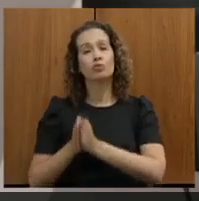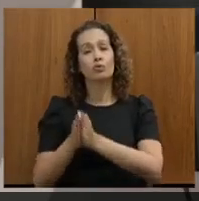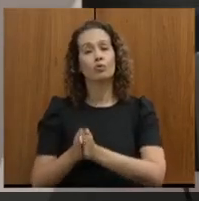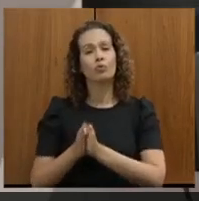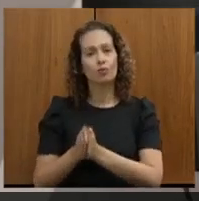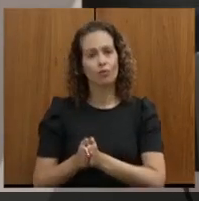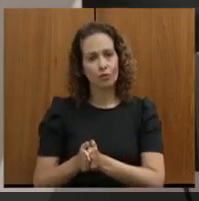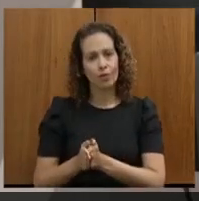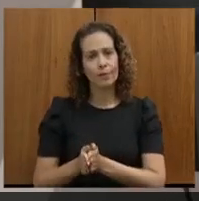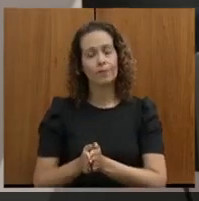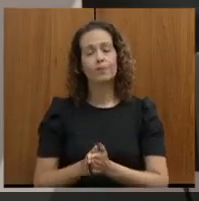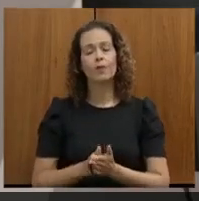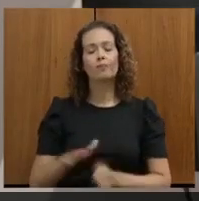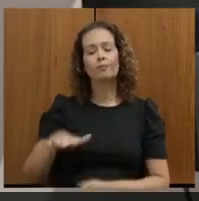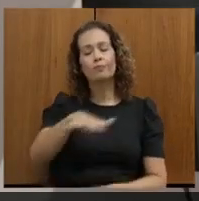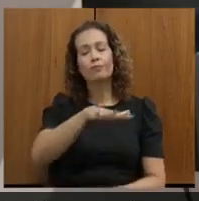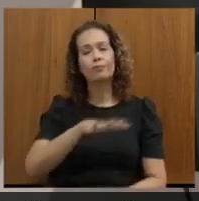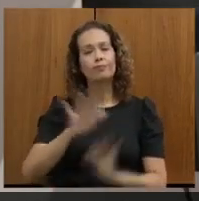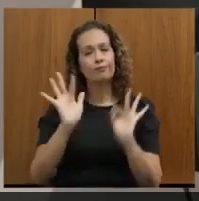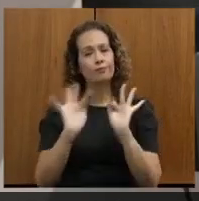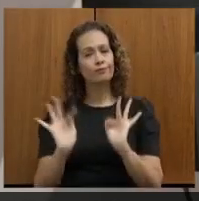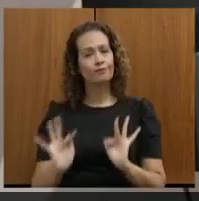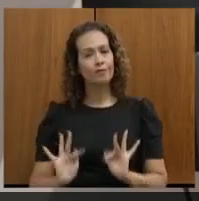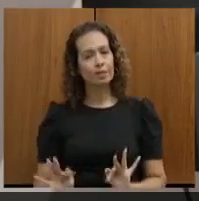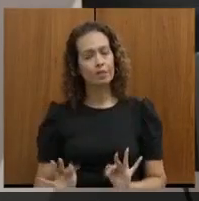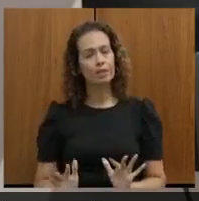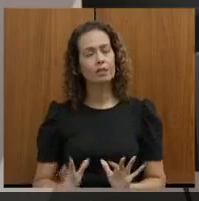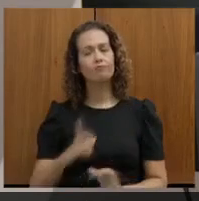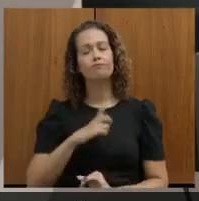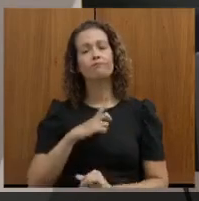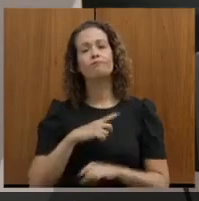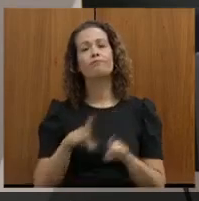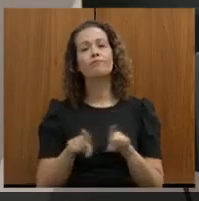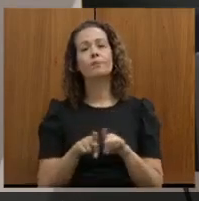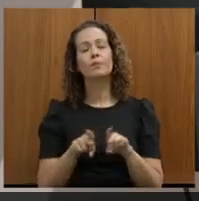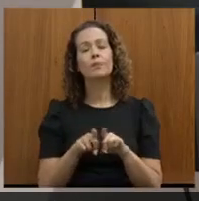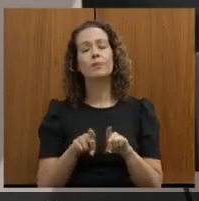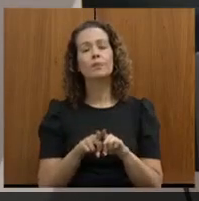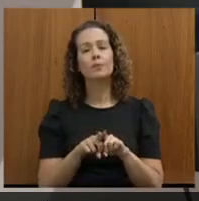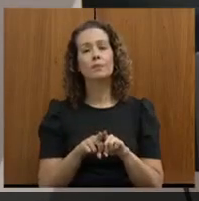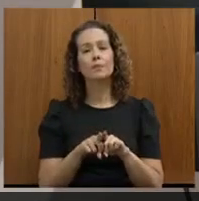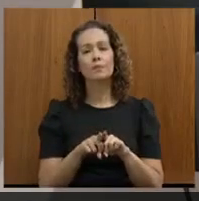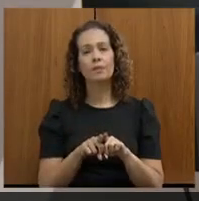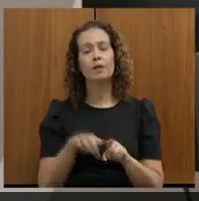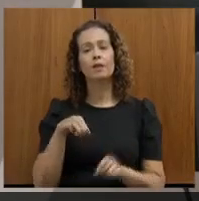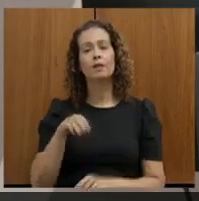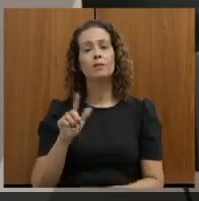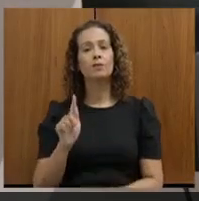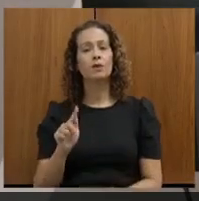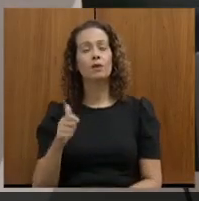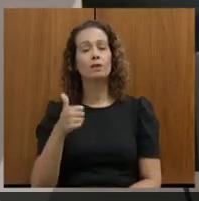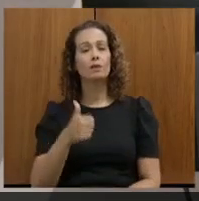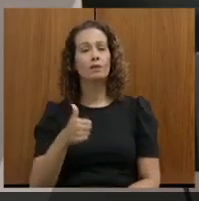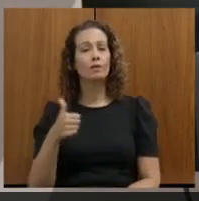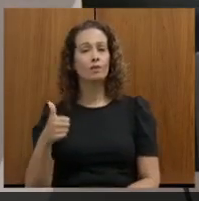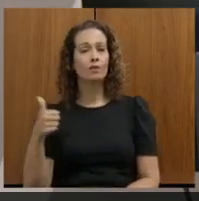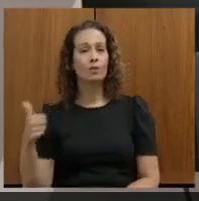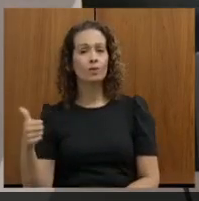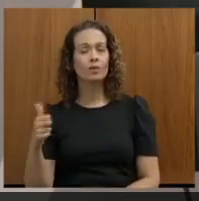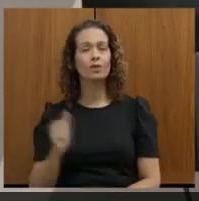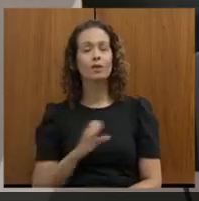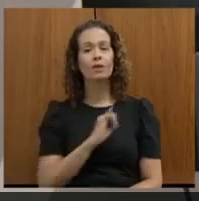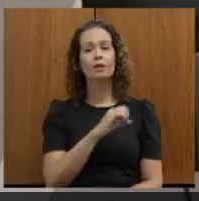região está feliz. temos aí a MG111, de